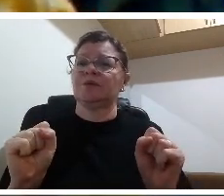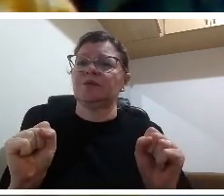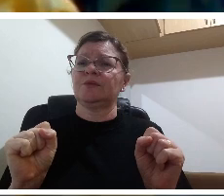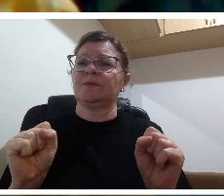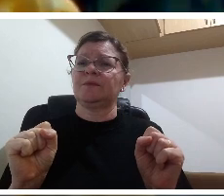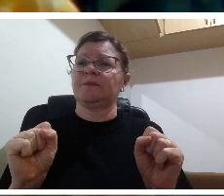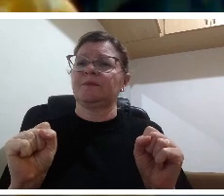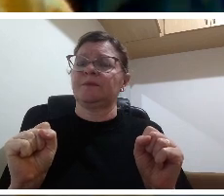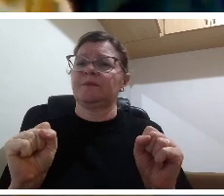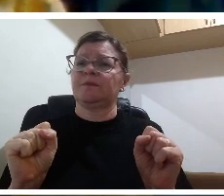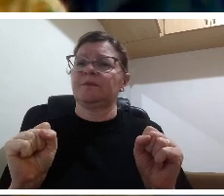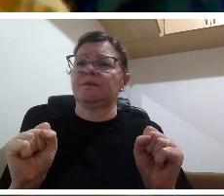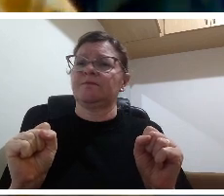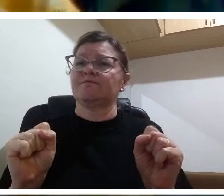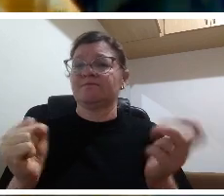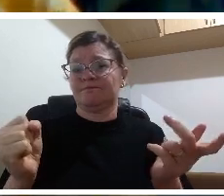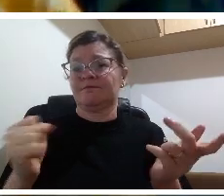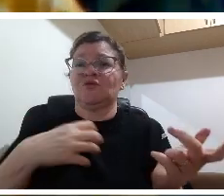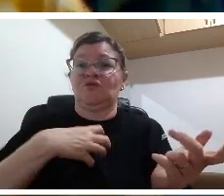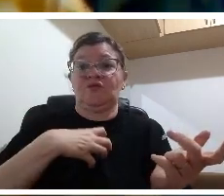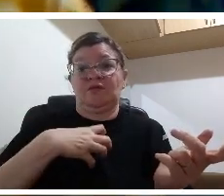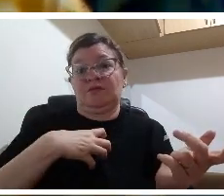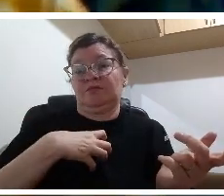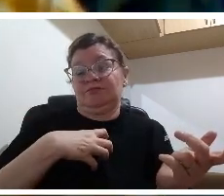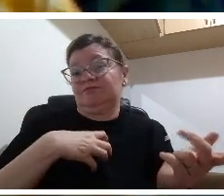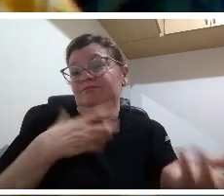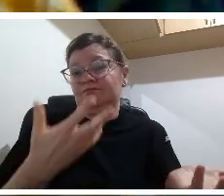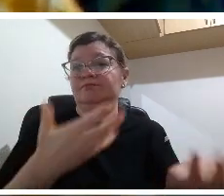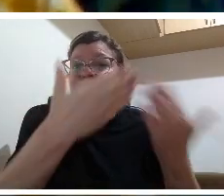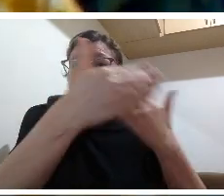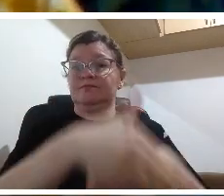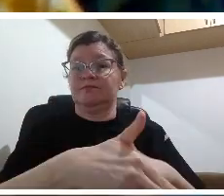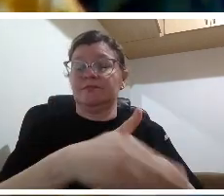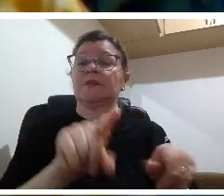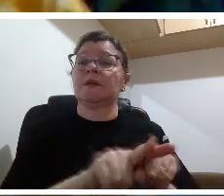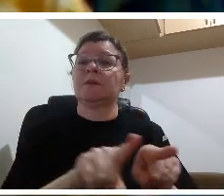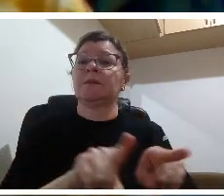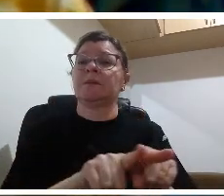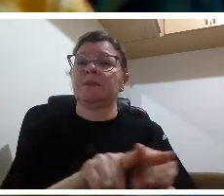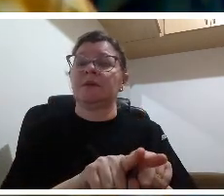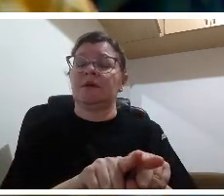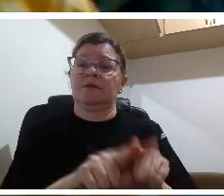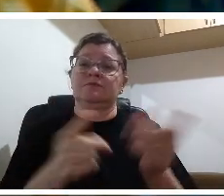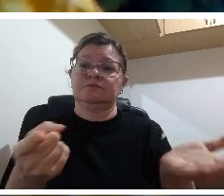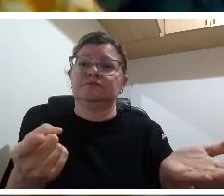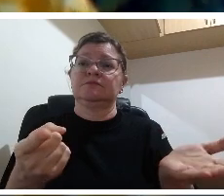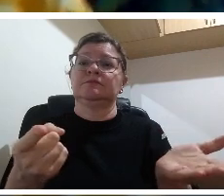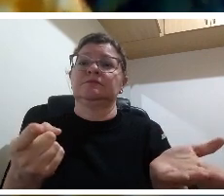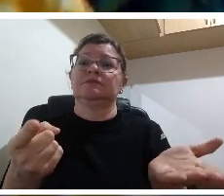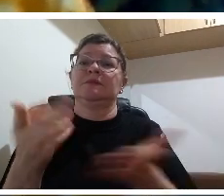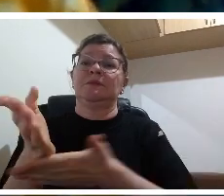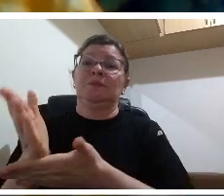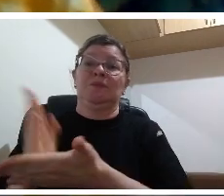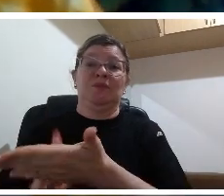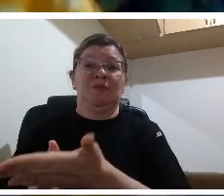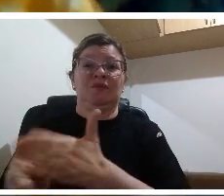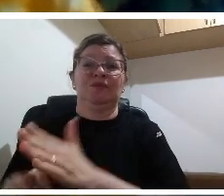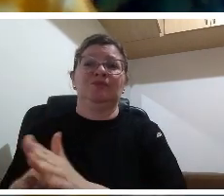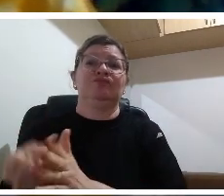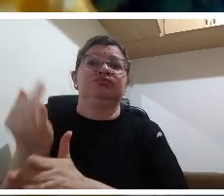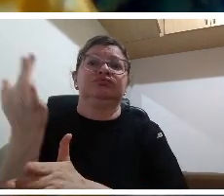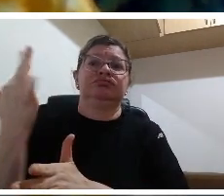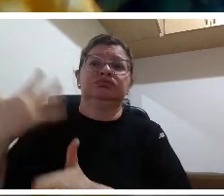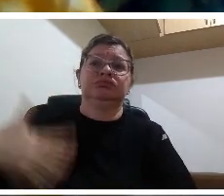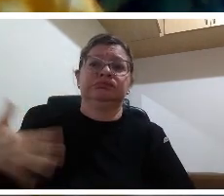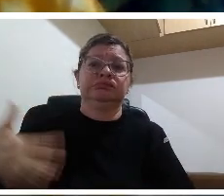sabe que falei em 13.005 de 2014 do plano nacional de educação as crianças que completaram seis